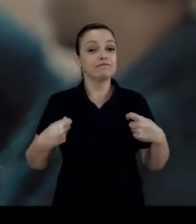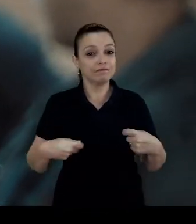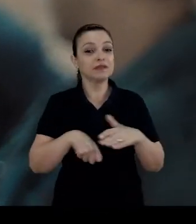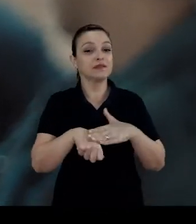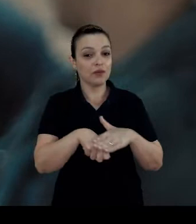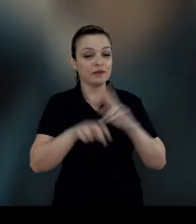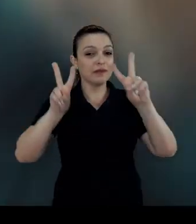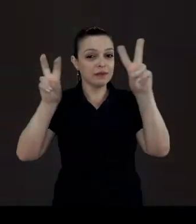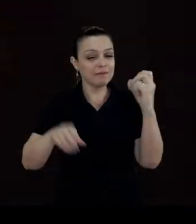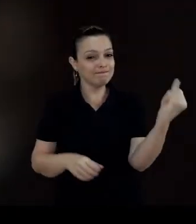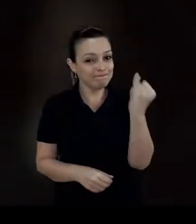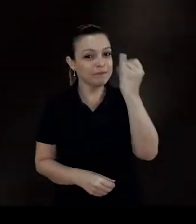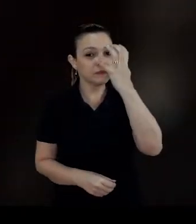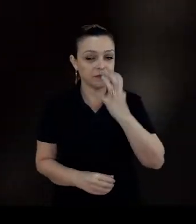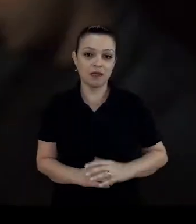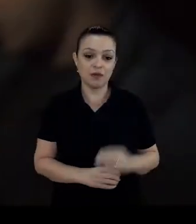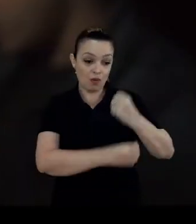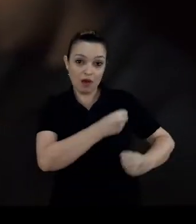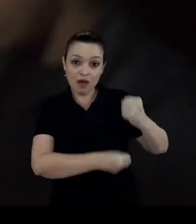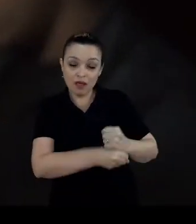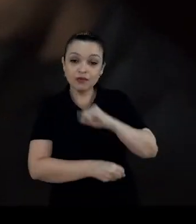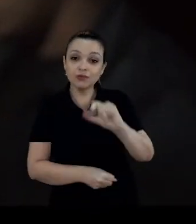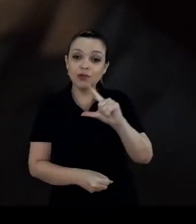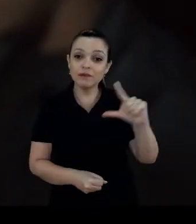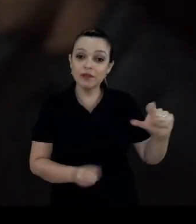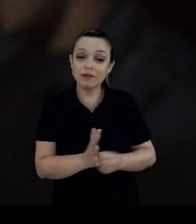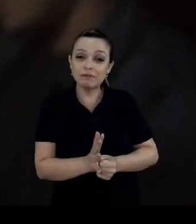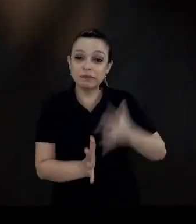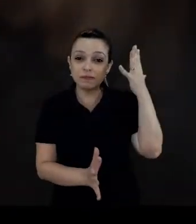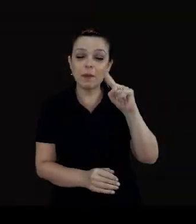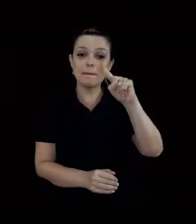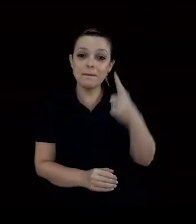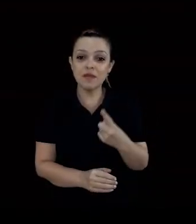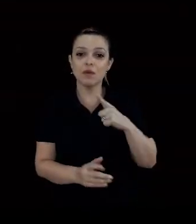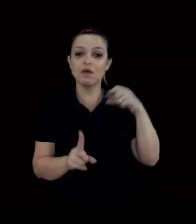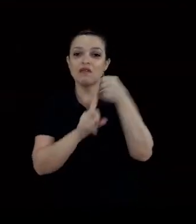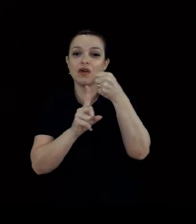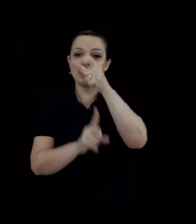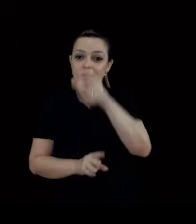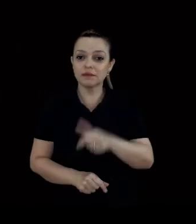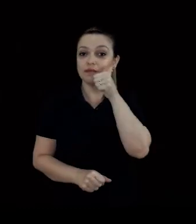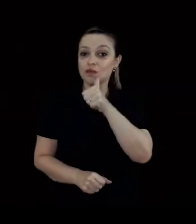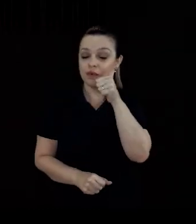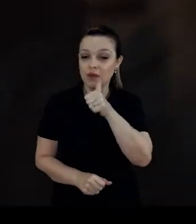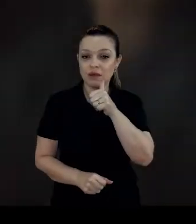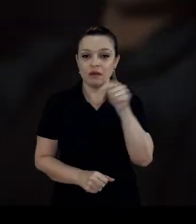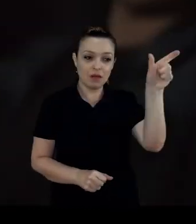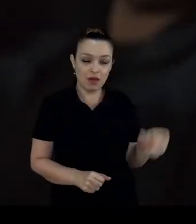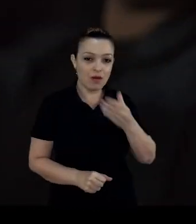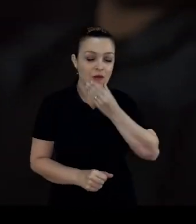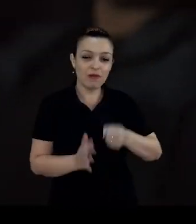Nós precisamos falar de um assunto muito sério. Só no último ano, Joinville registrou mais de mil casos de violência contra a mulher. São